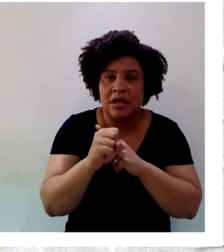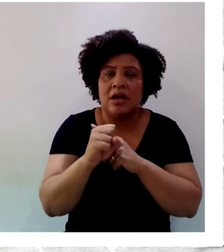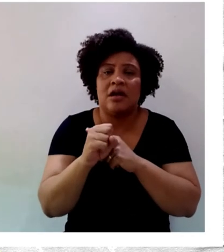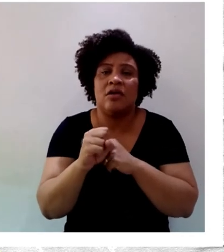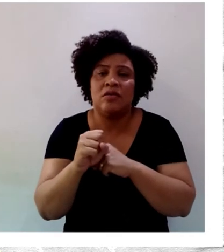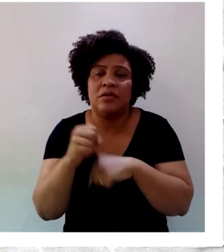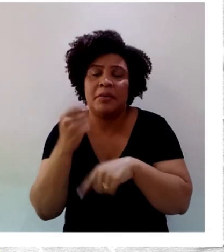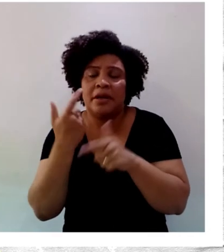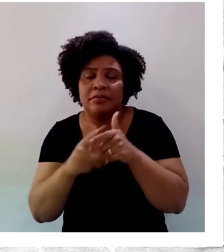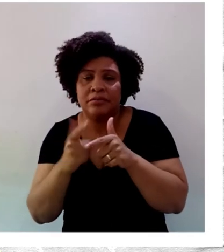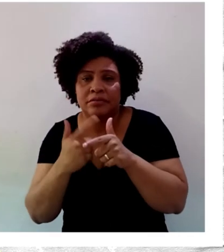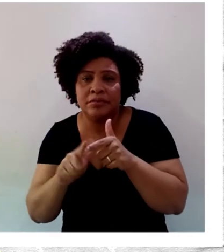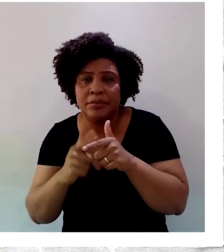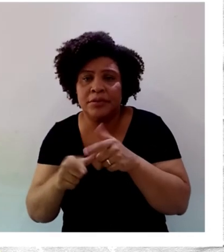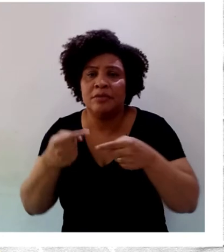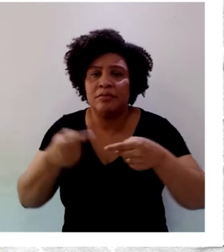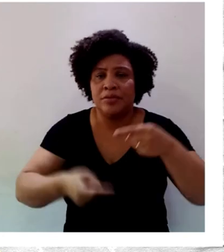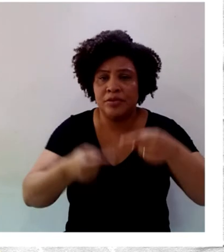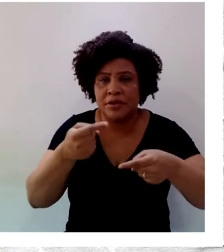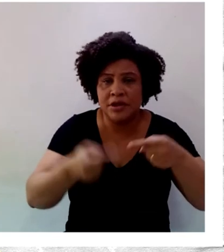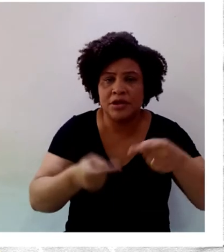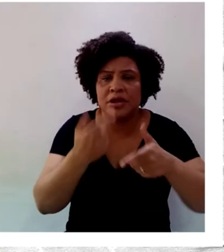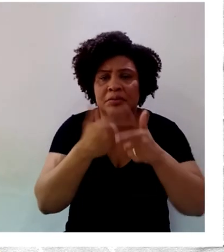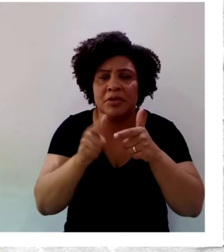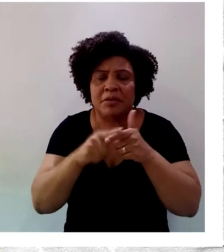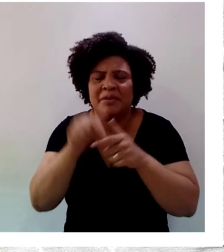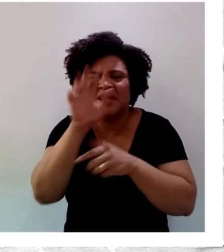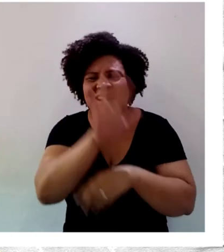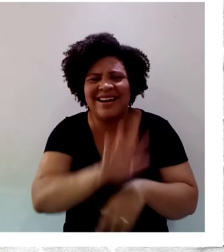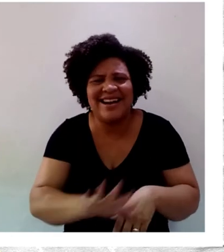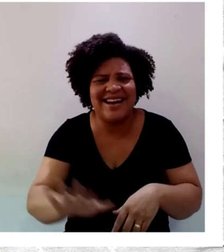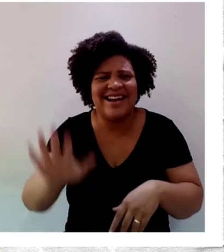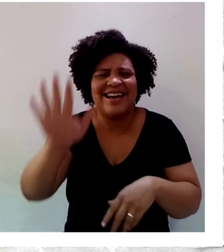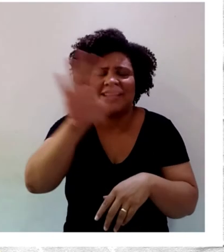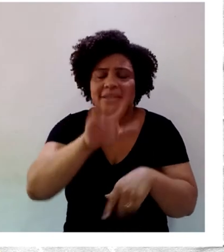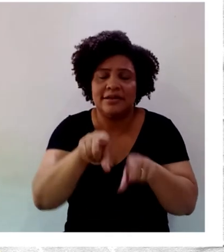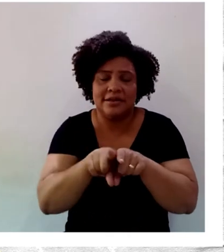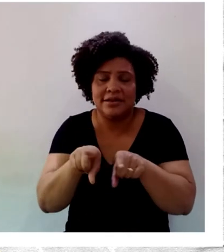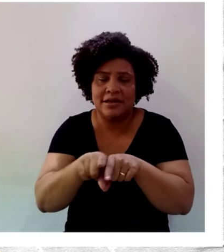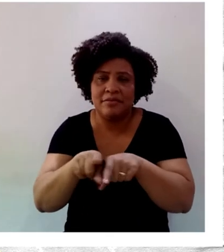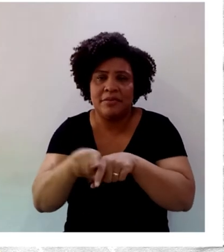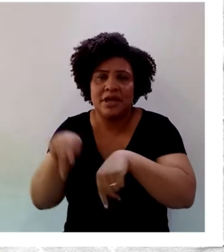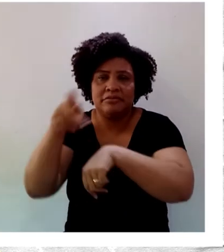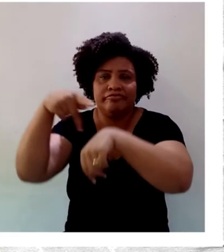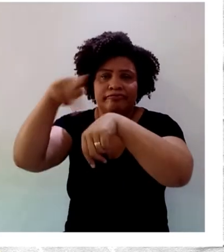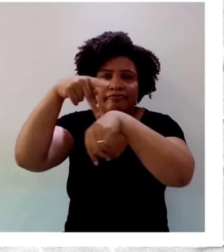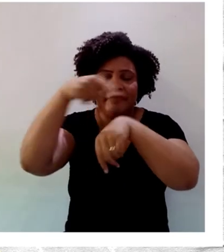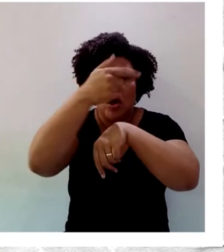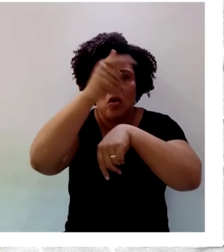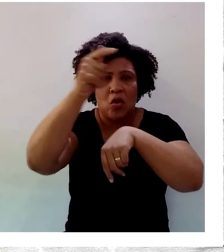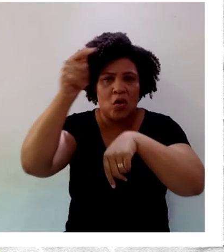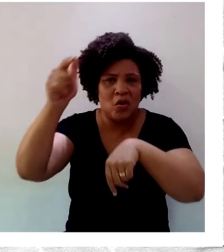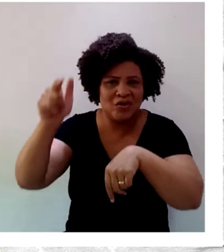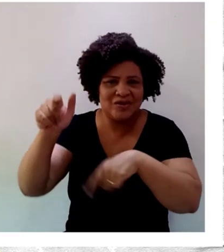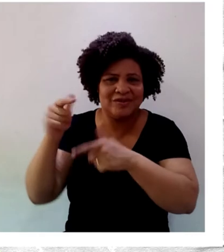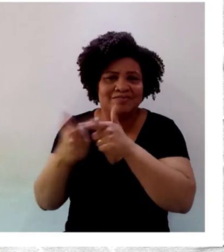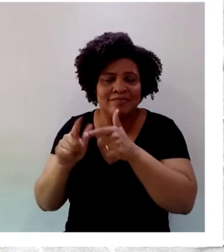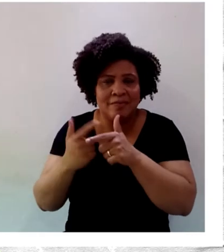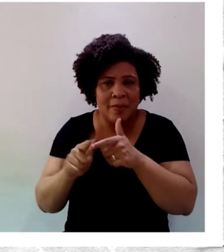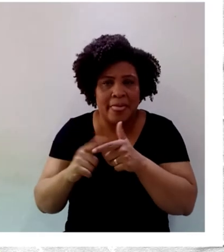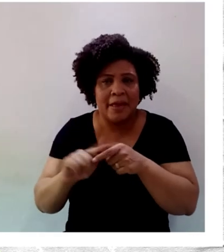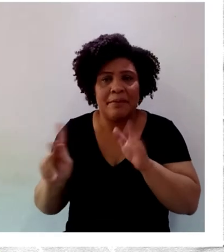política, uma crise nacional e internacional. Aquilo que nós chamamos uma crise